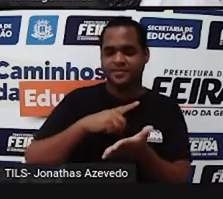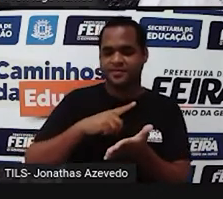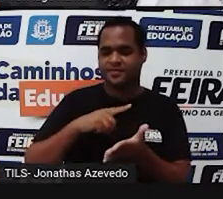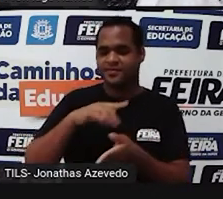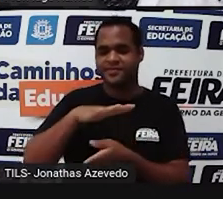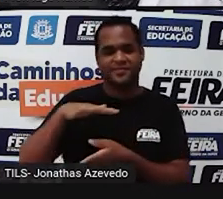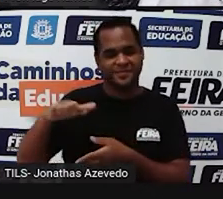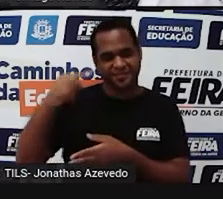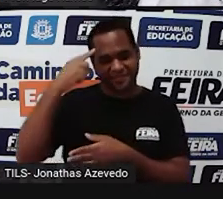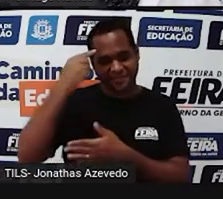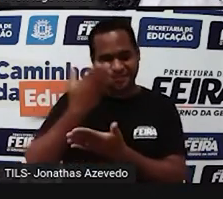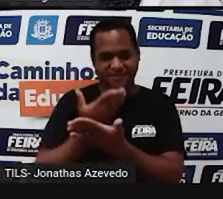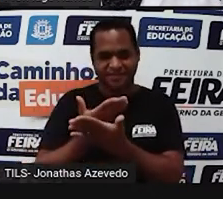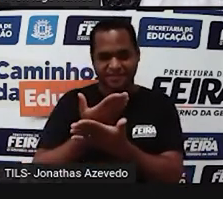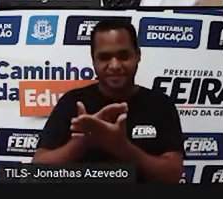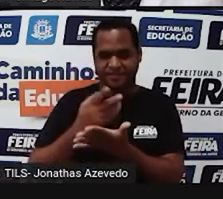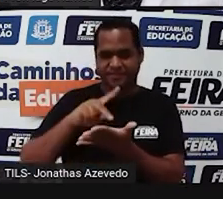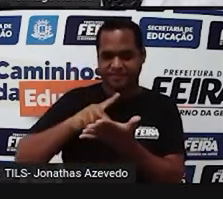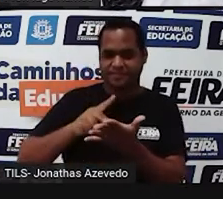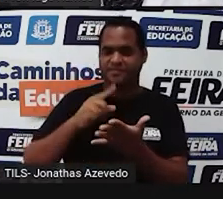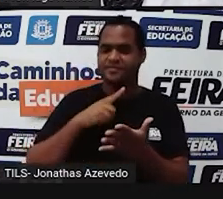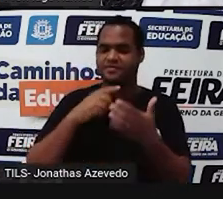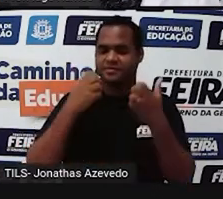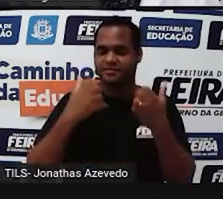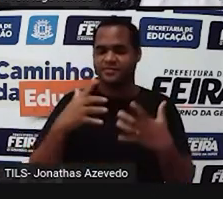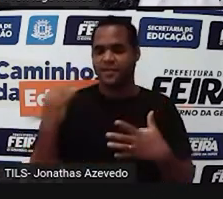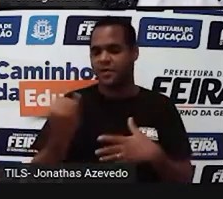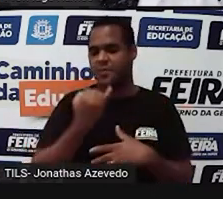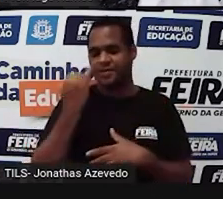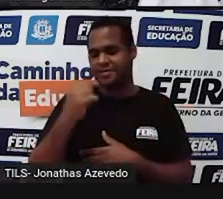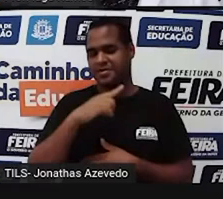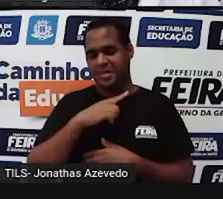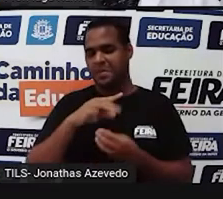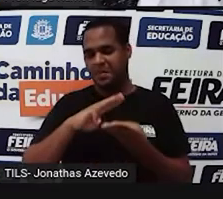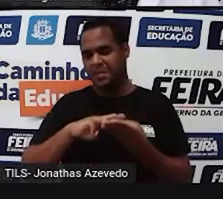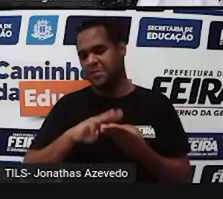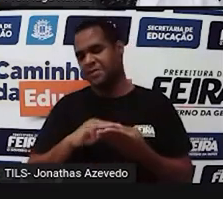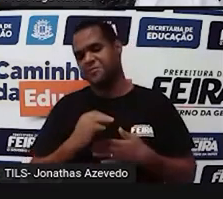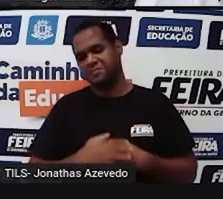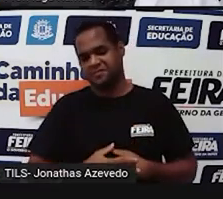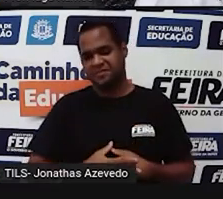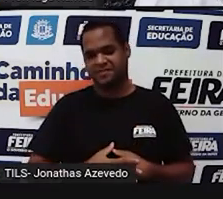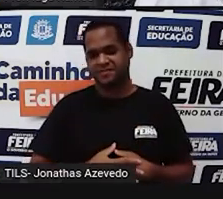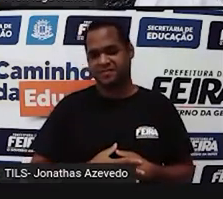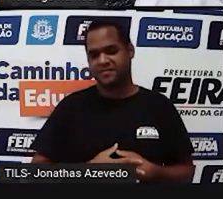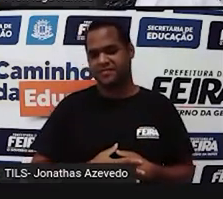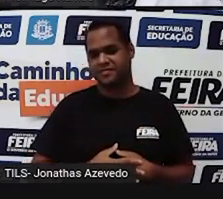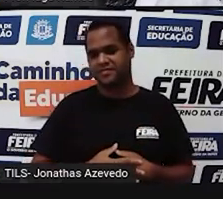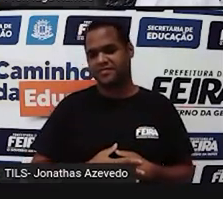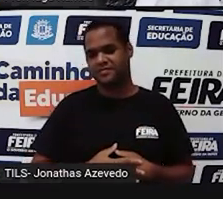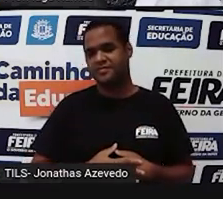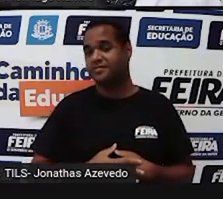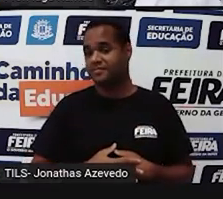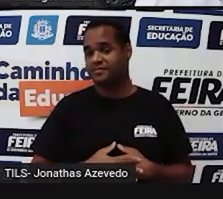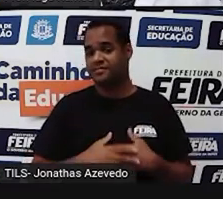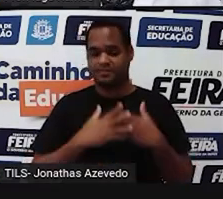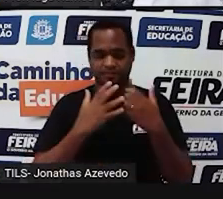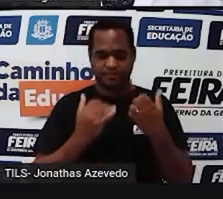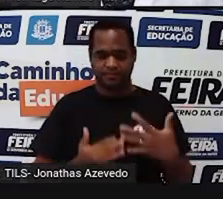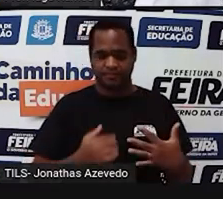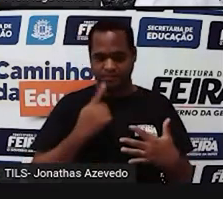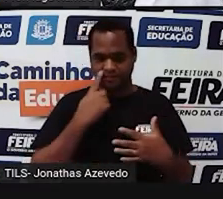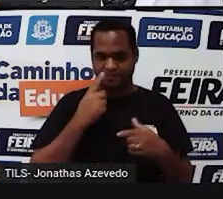estuda na geometria, que é uma parte da matemática. Tá bom? Então, veja só a